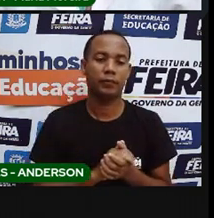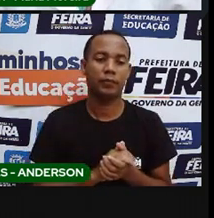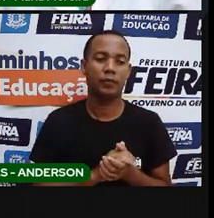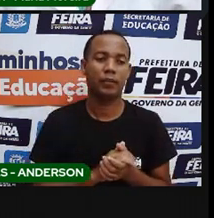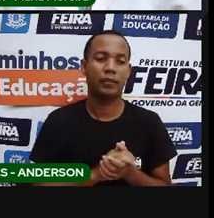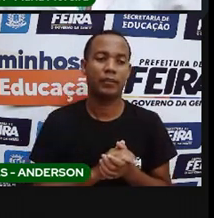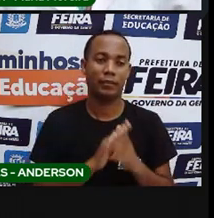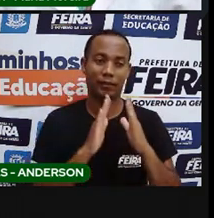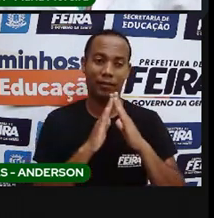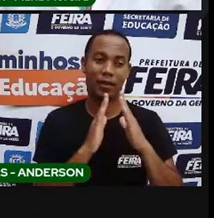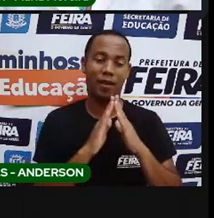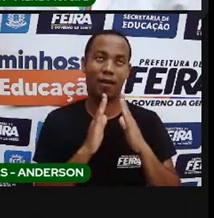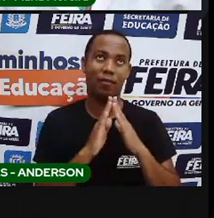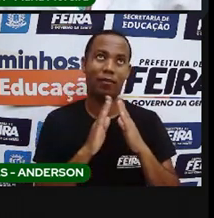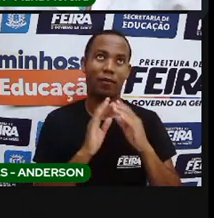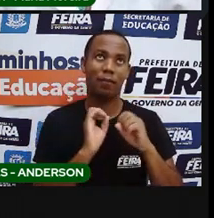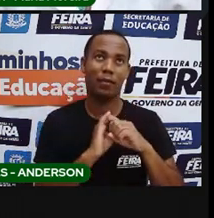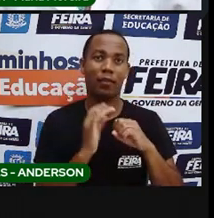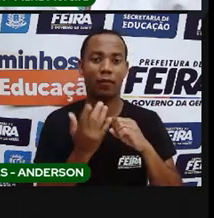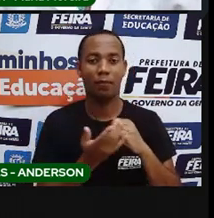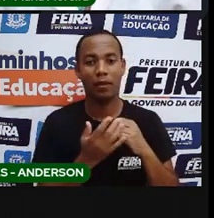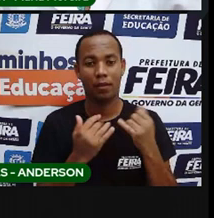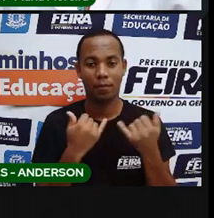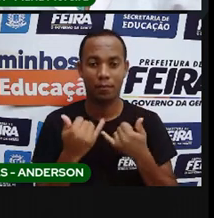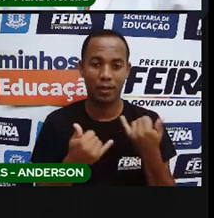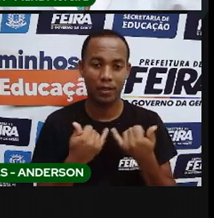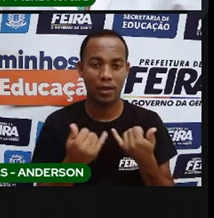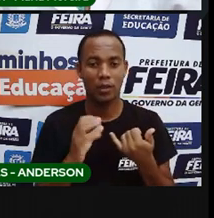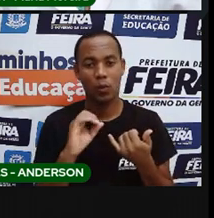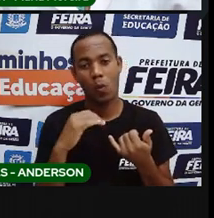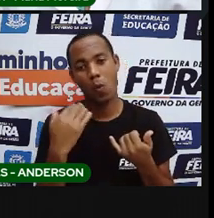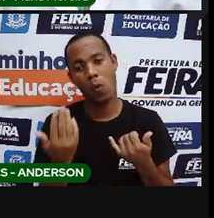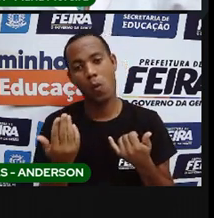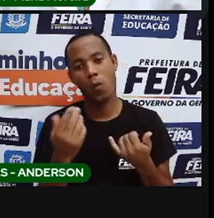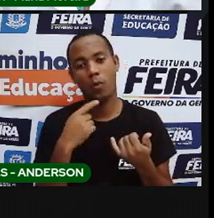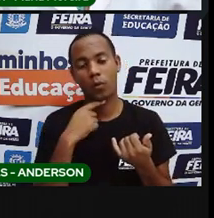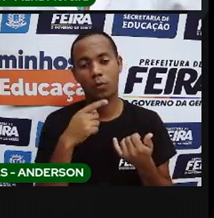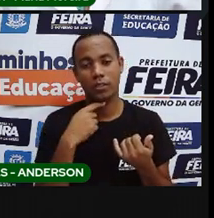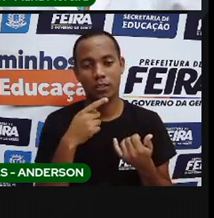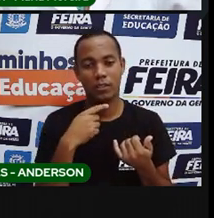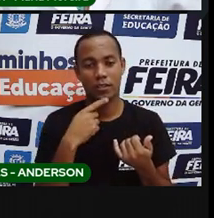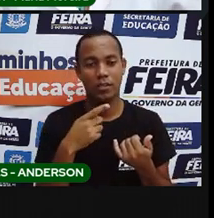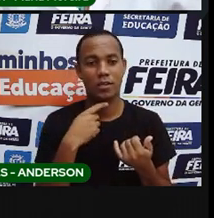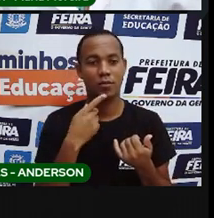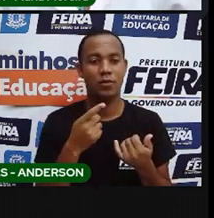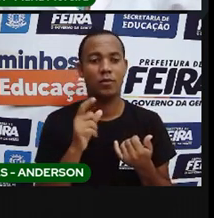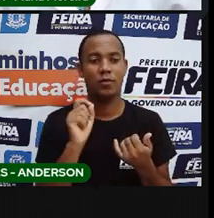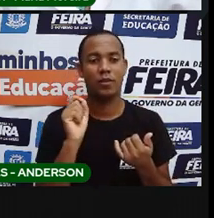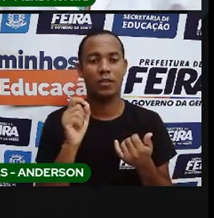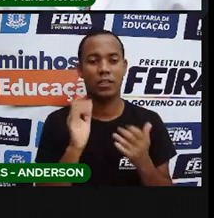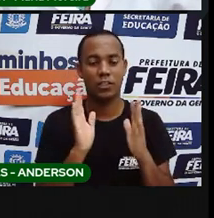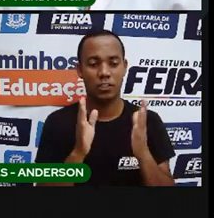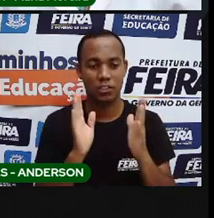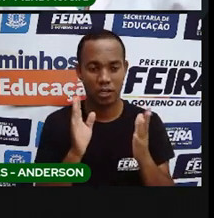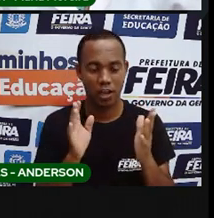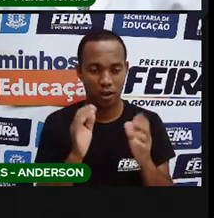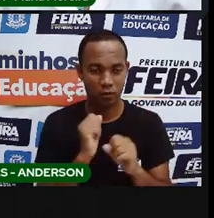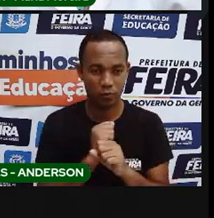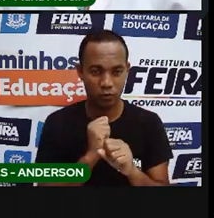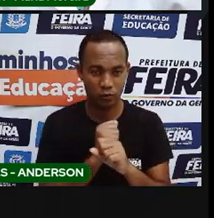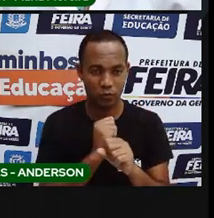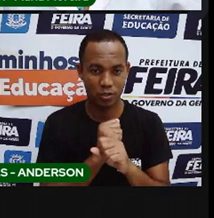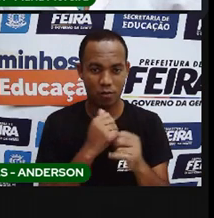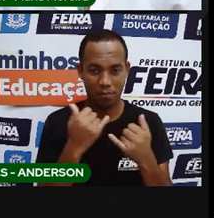todo mundo guardar a igreja em casa. Estão brincando? Estão conseguindo utilizar os brinquedos que vocês têm? Já construíram algum